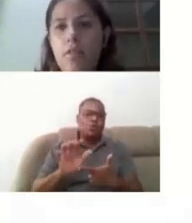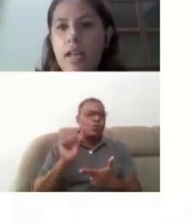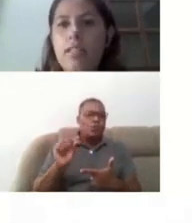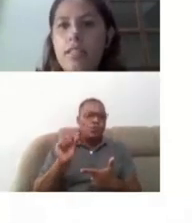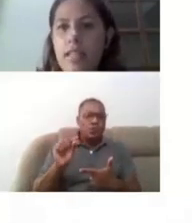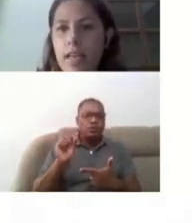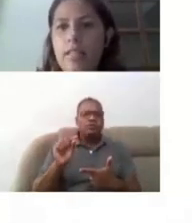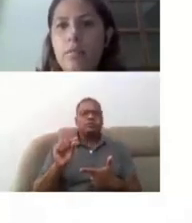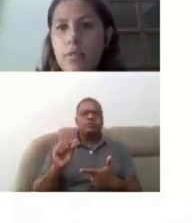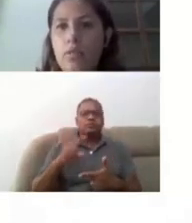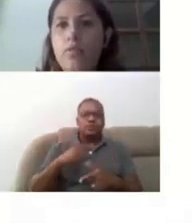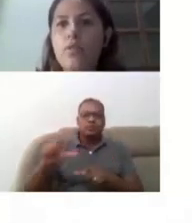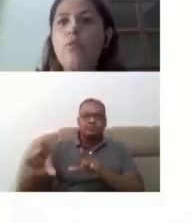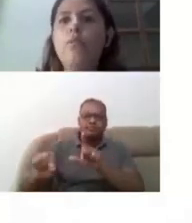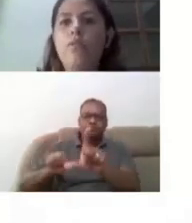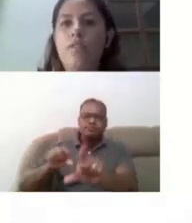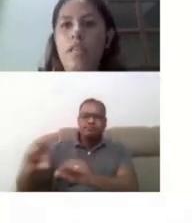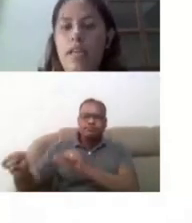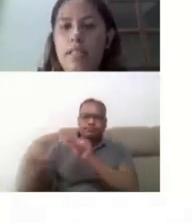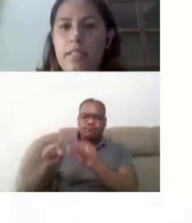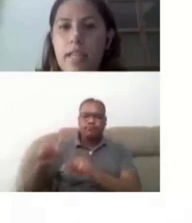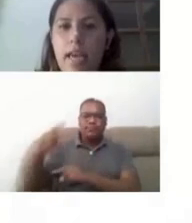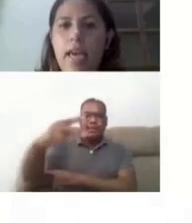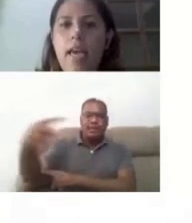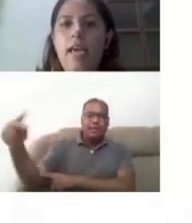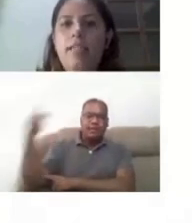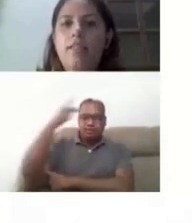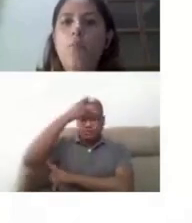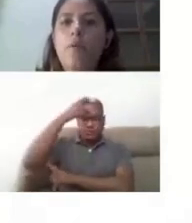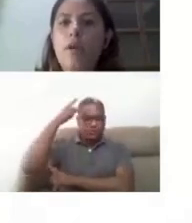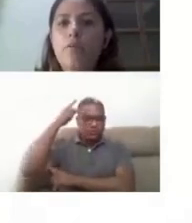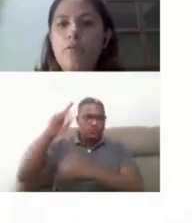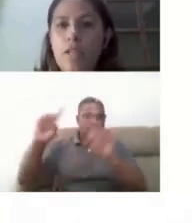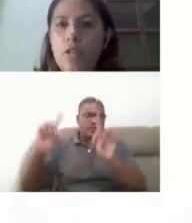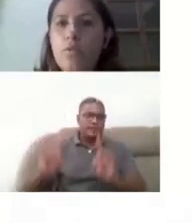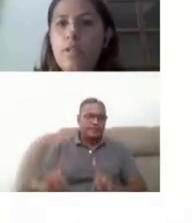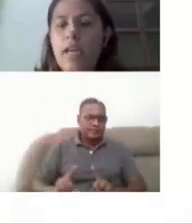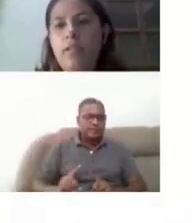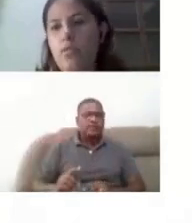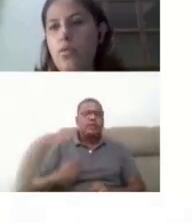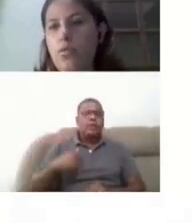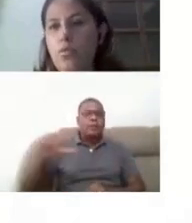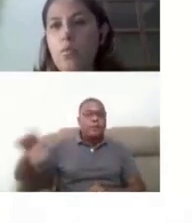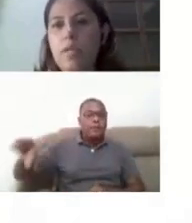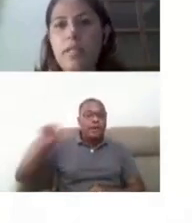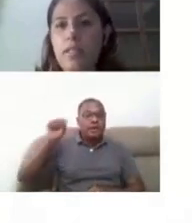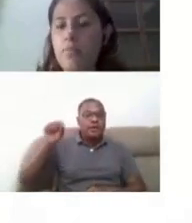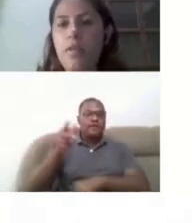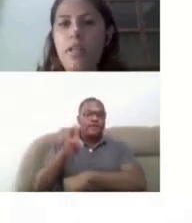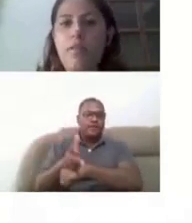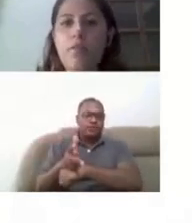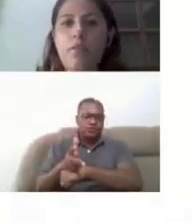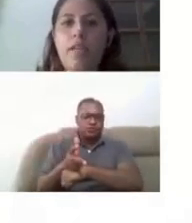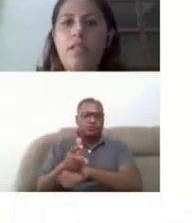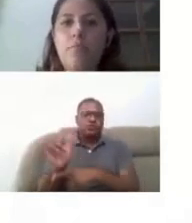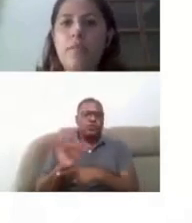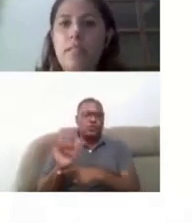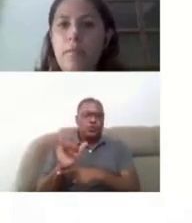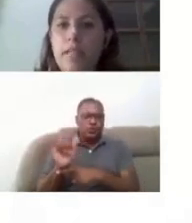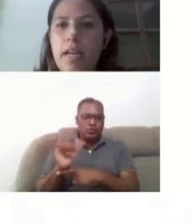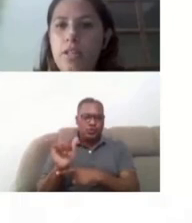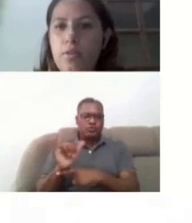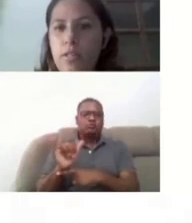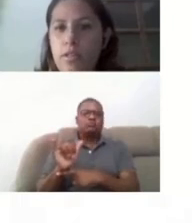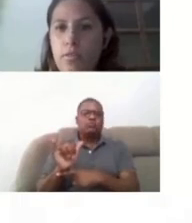as falas dessas pessoas com deficiência, né? Então, eu peguei um vídeo, né? Do YouTube que está disponível, né? Que se chama